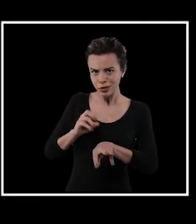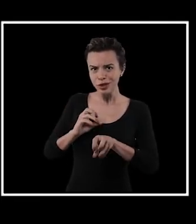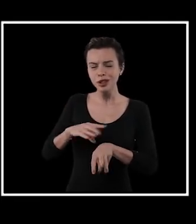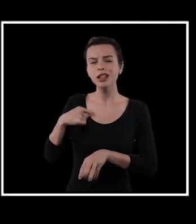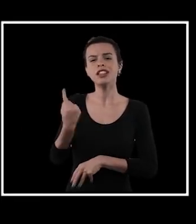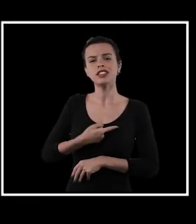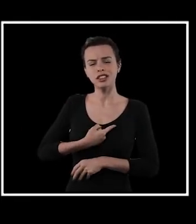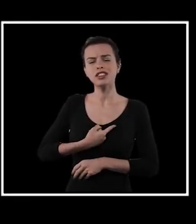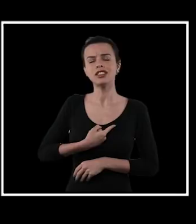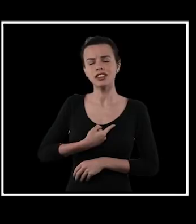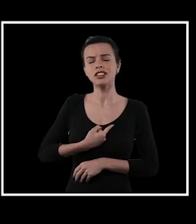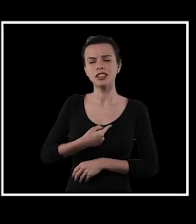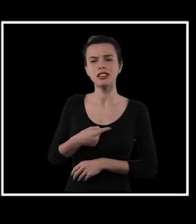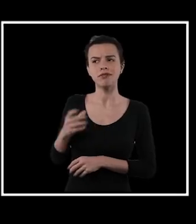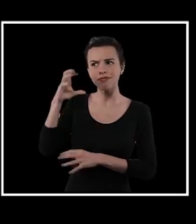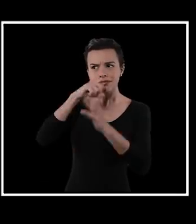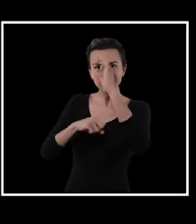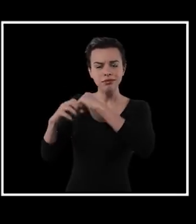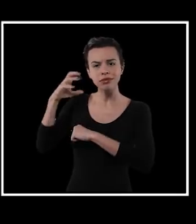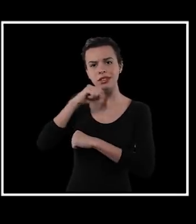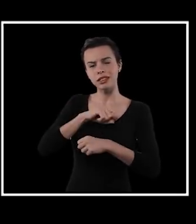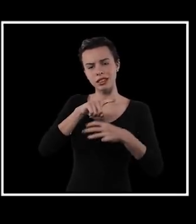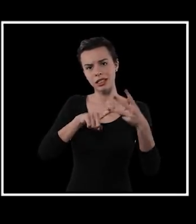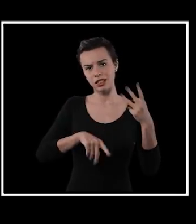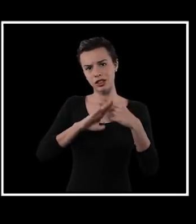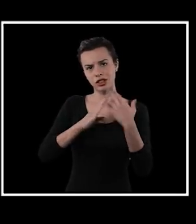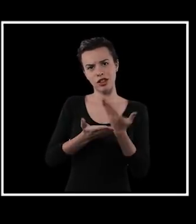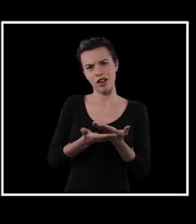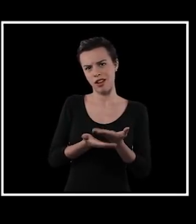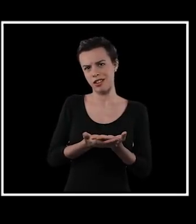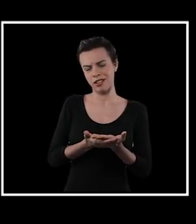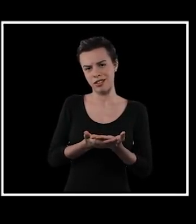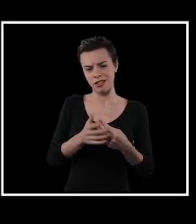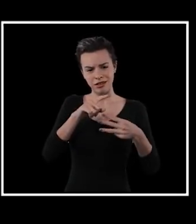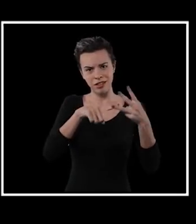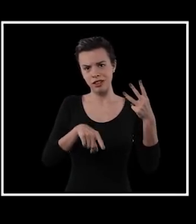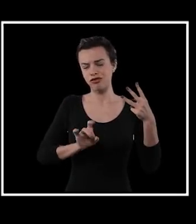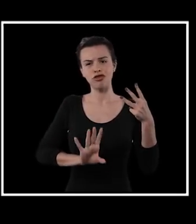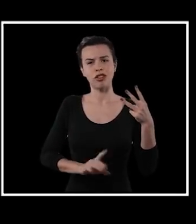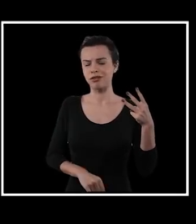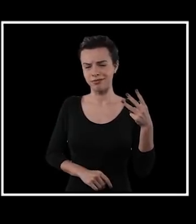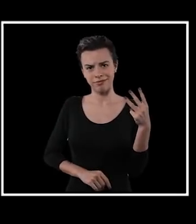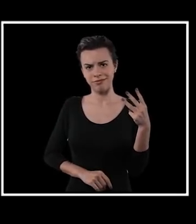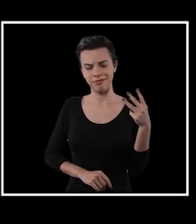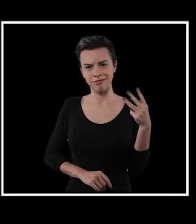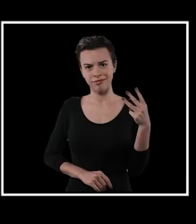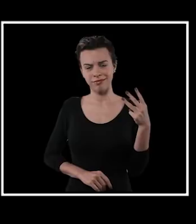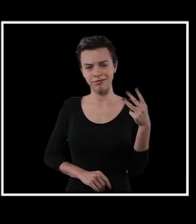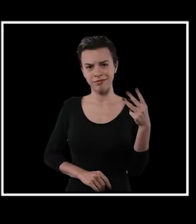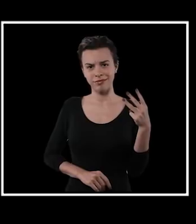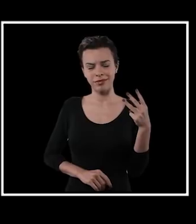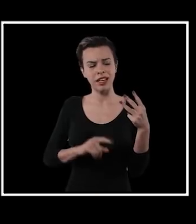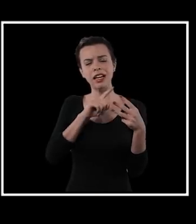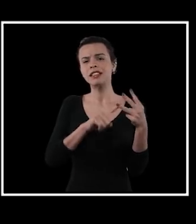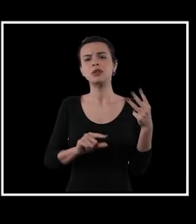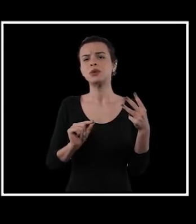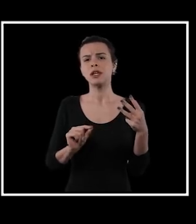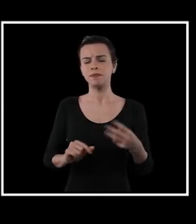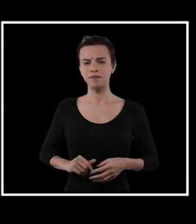você é um educador, né? Que a gente aprende basicamente três coisas na escola. A gente não aprende mais três coisas na escola.